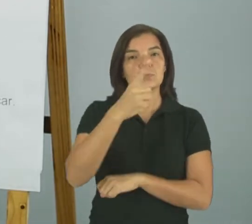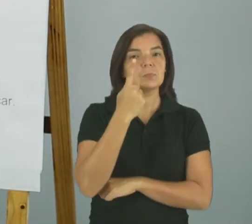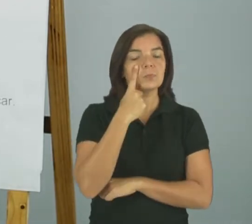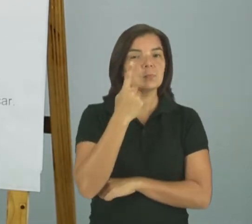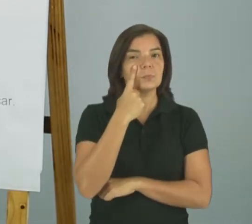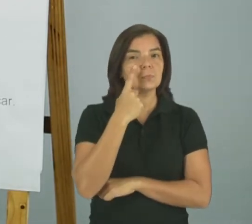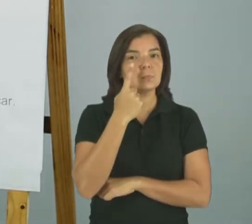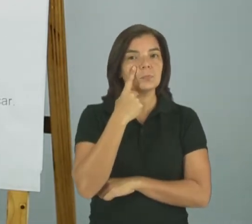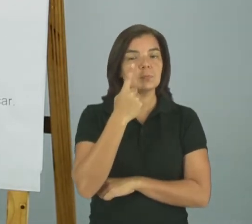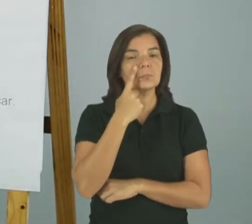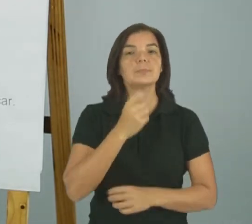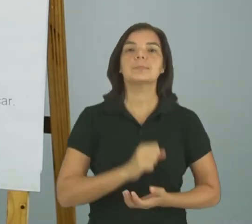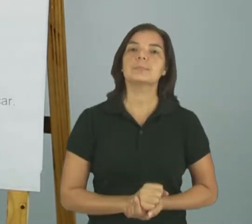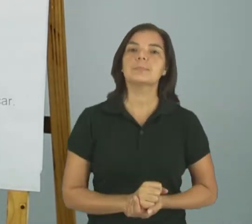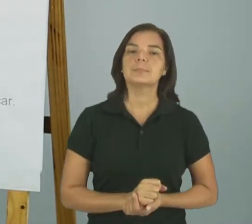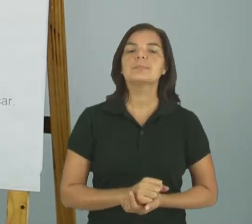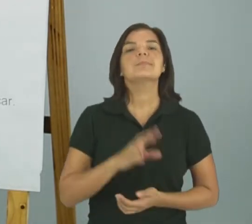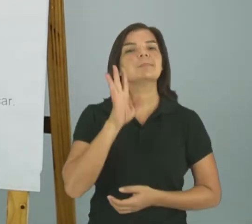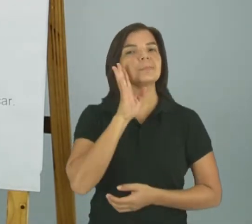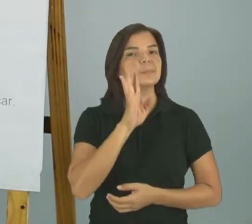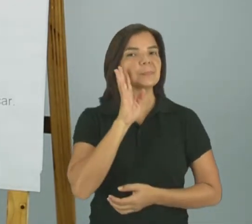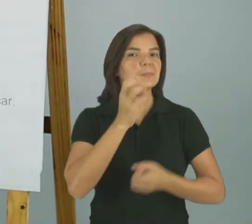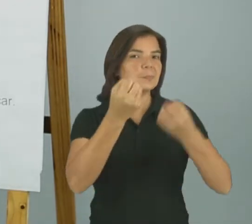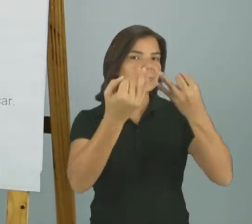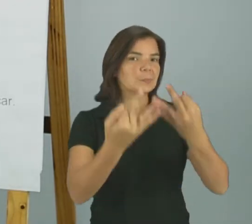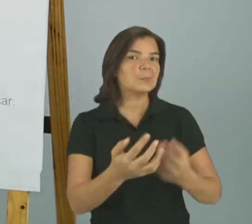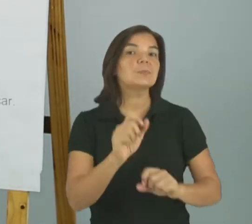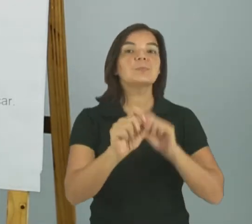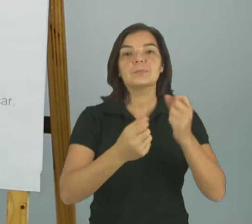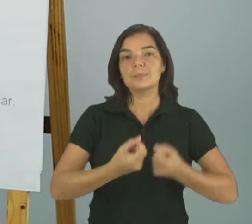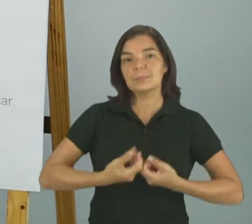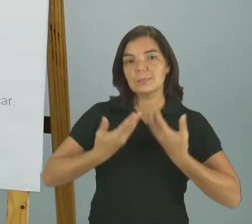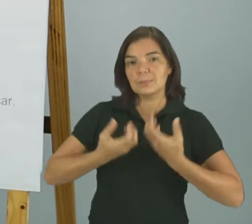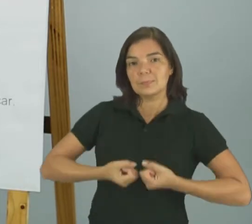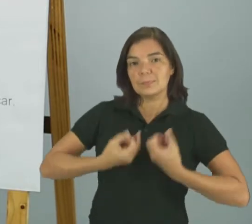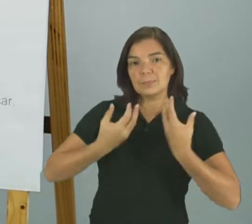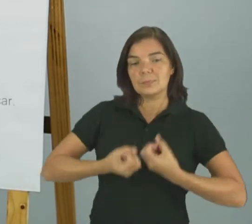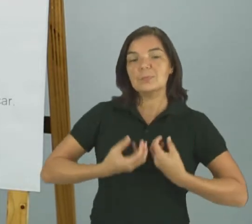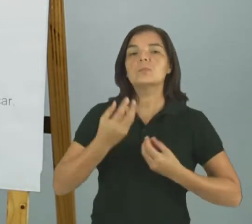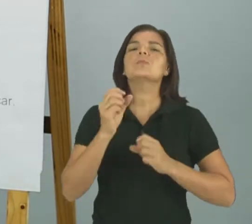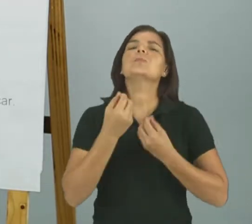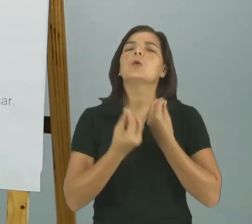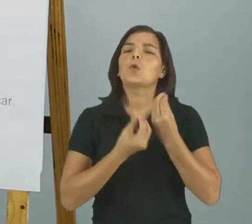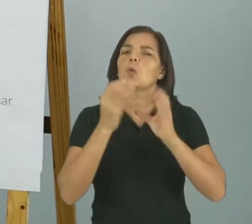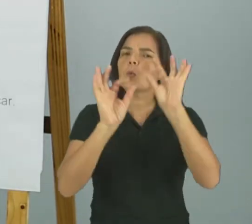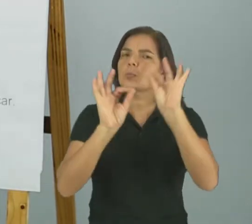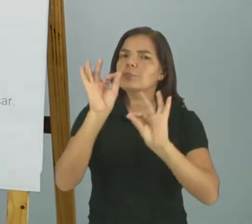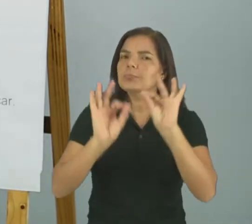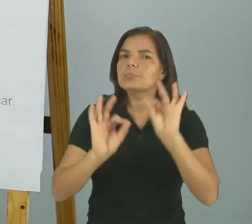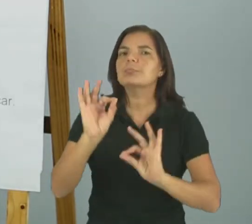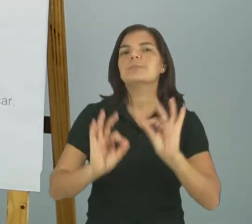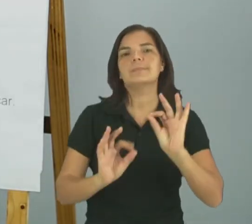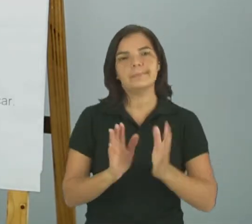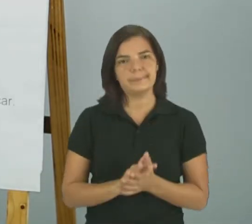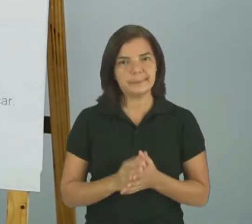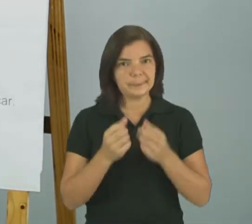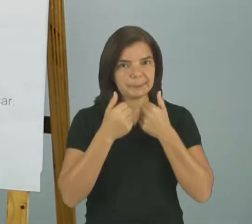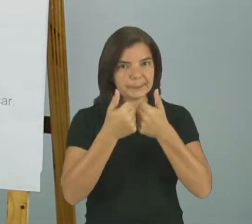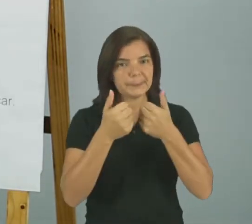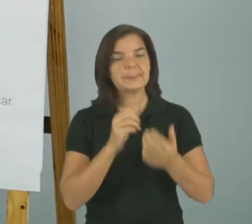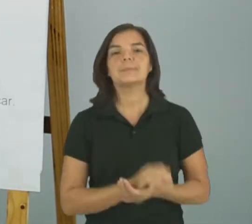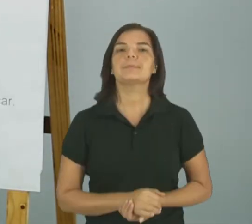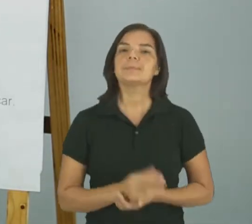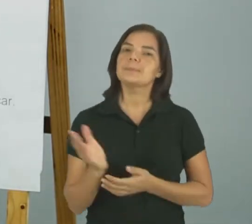de maneira bem divertida, explicando o que é um poema e como ele é constituído, tá? Como ele é formado e organizado, tá bom?